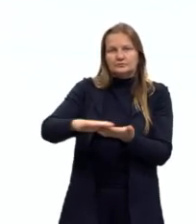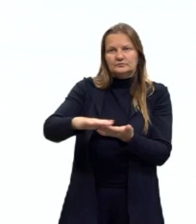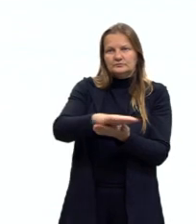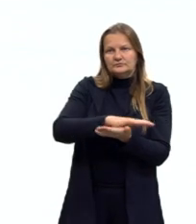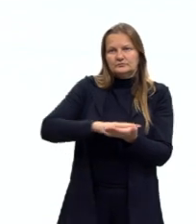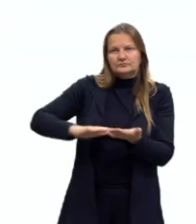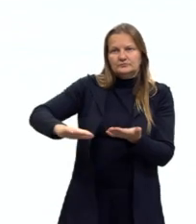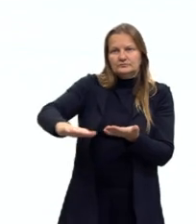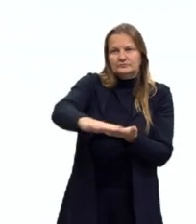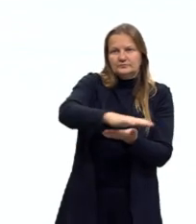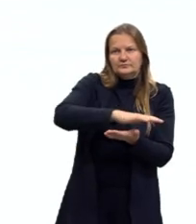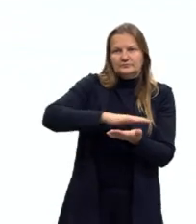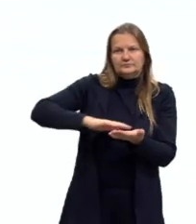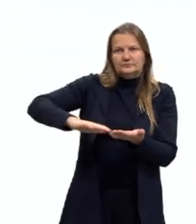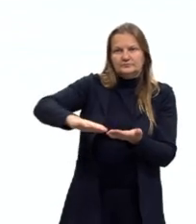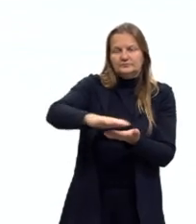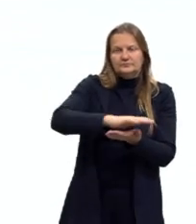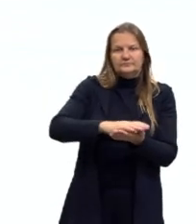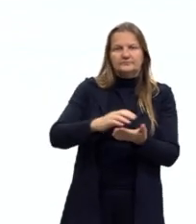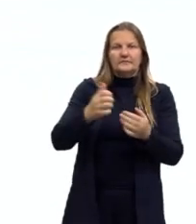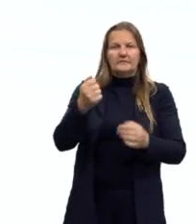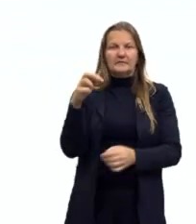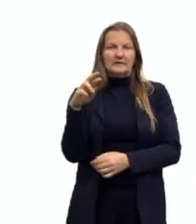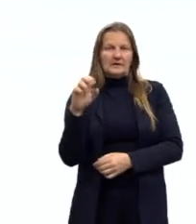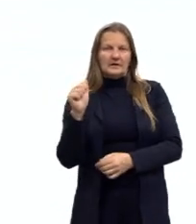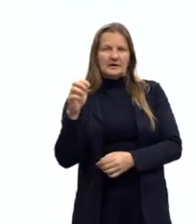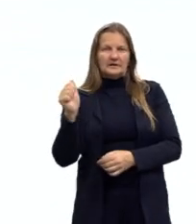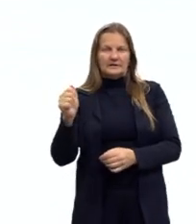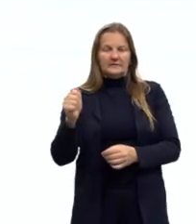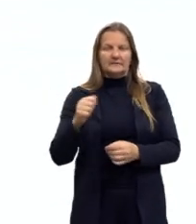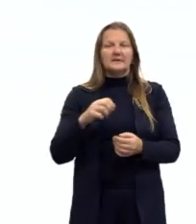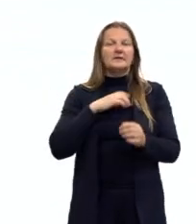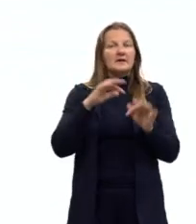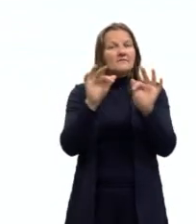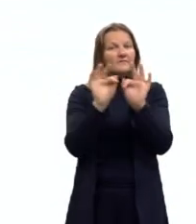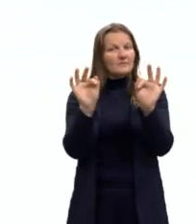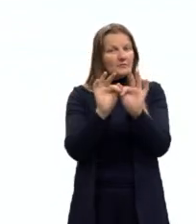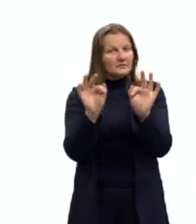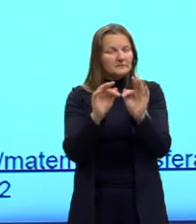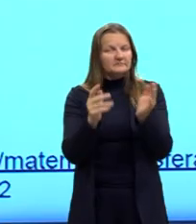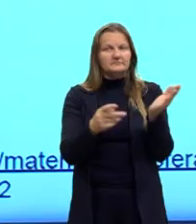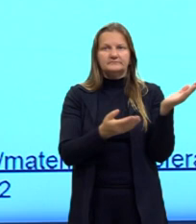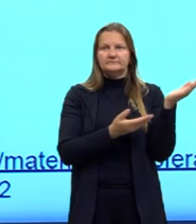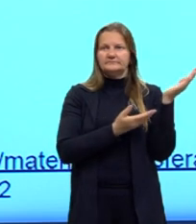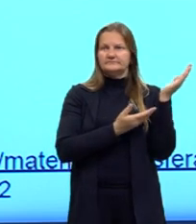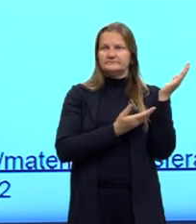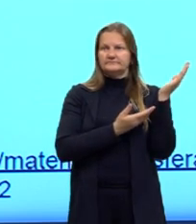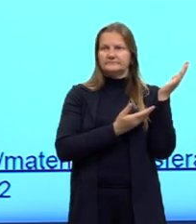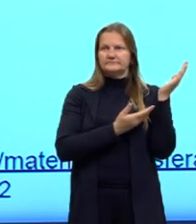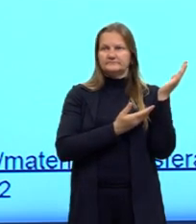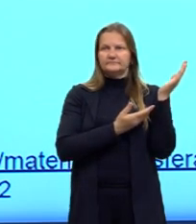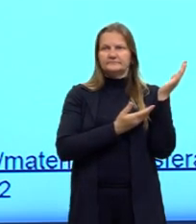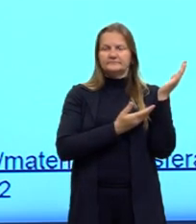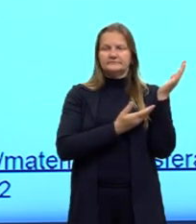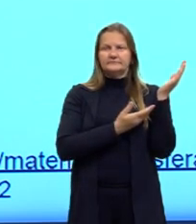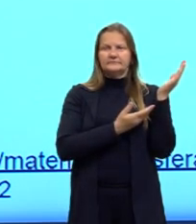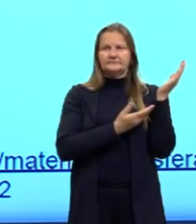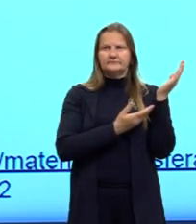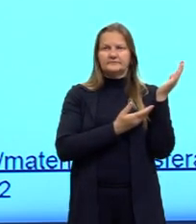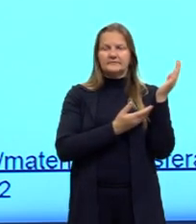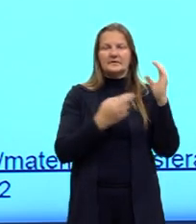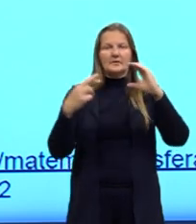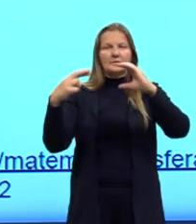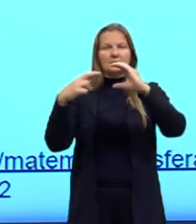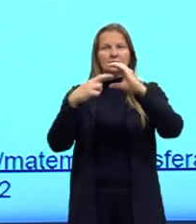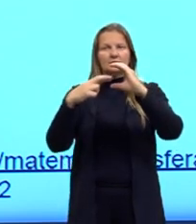calcular a área da esfera por meio de uma fórmula. Então nós consideramos sempre a medida